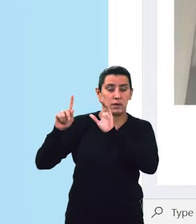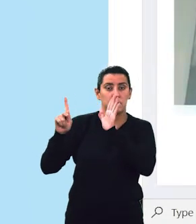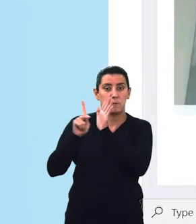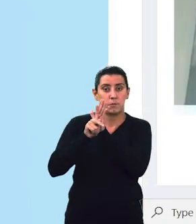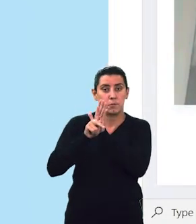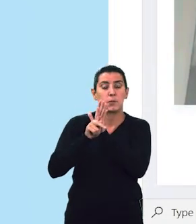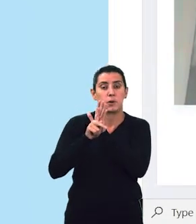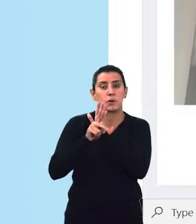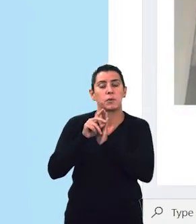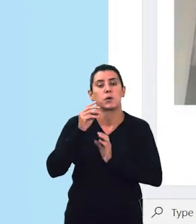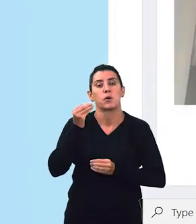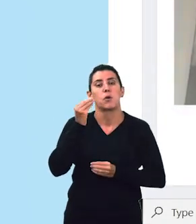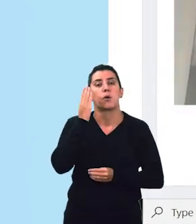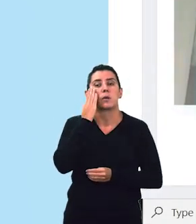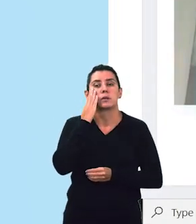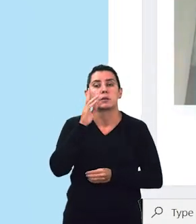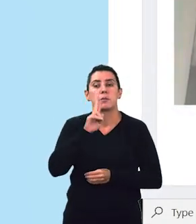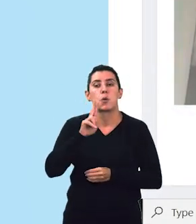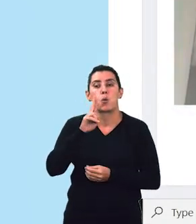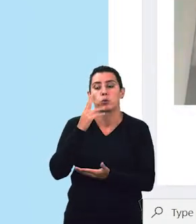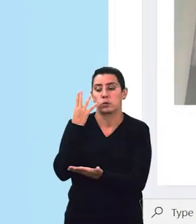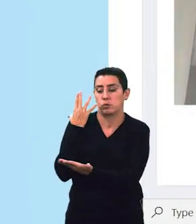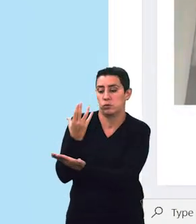encontrado pelo próprio XML.